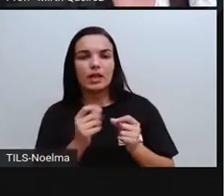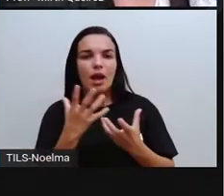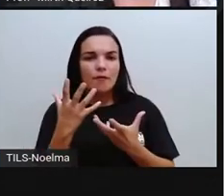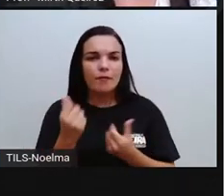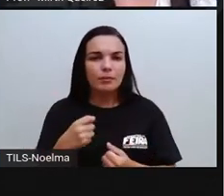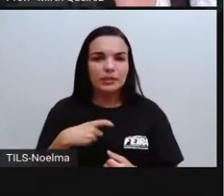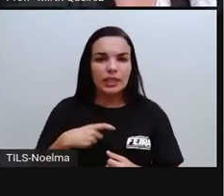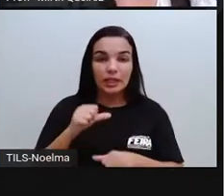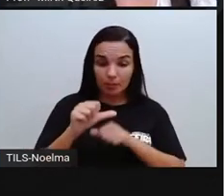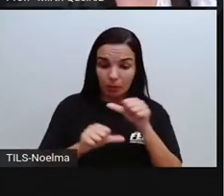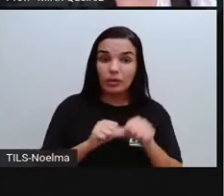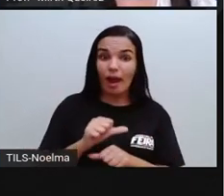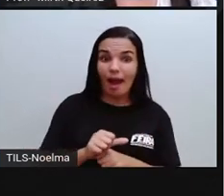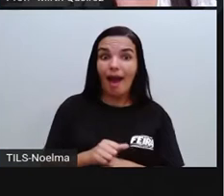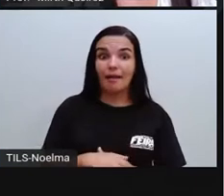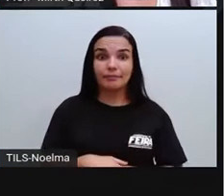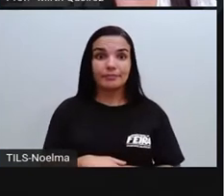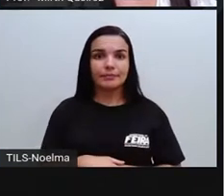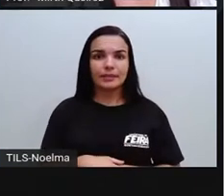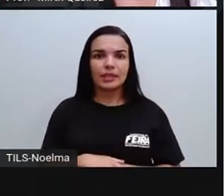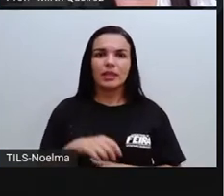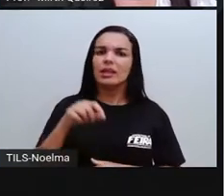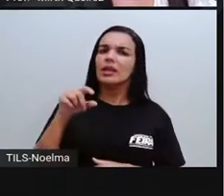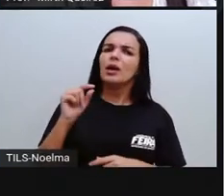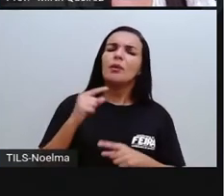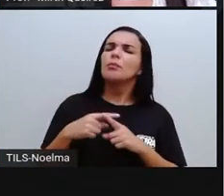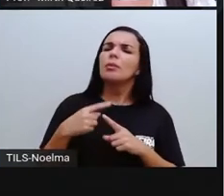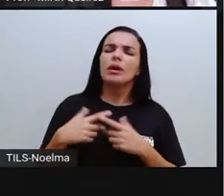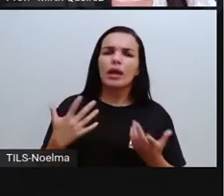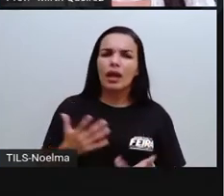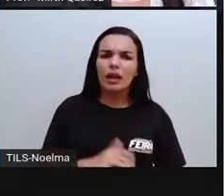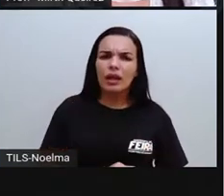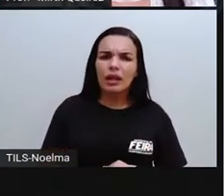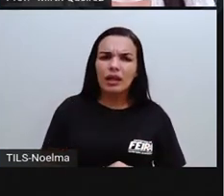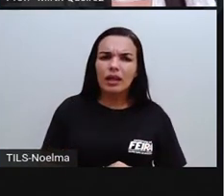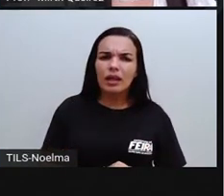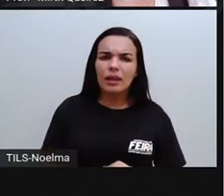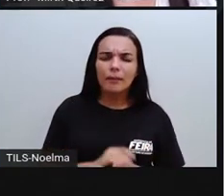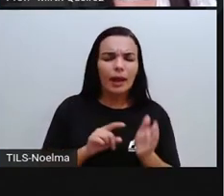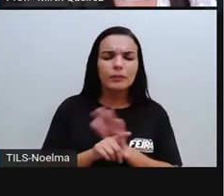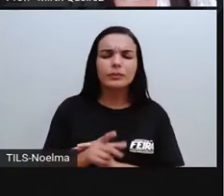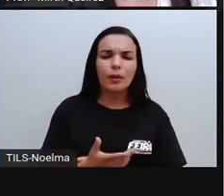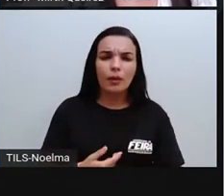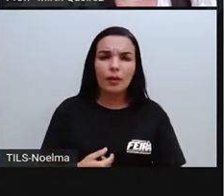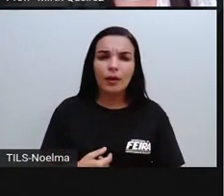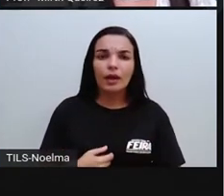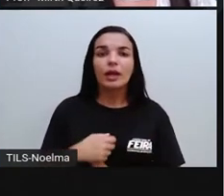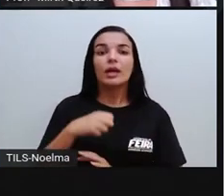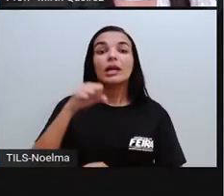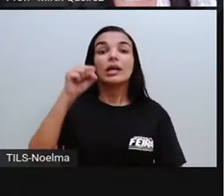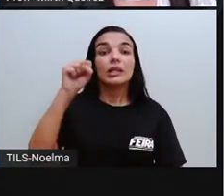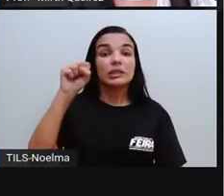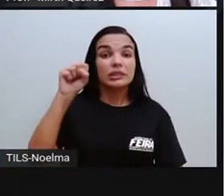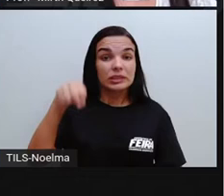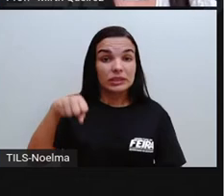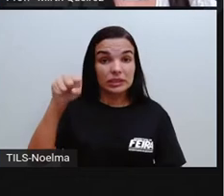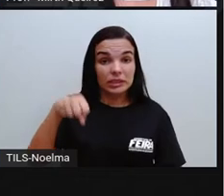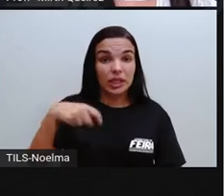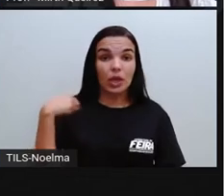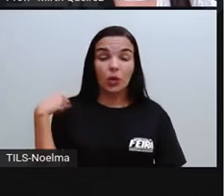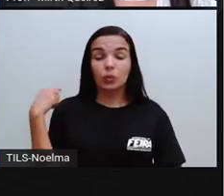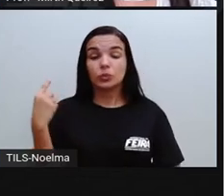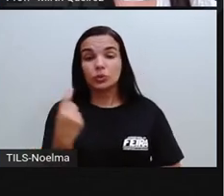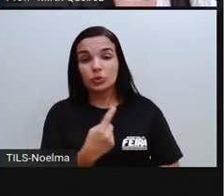Vamos ter que mudar. Por que ela falou, vamos ter que mudar? Ela perguntou. Por quê? O que estava acontecendo? Uma